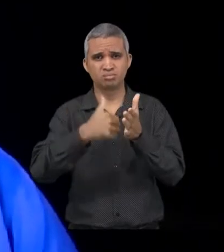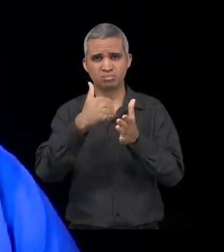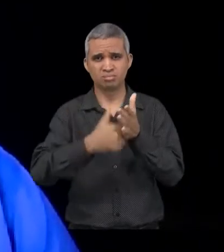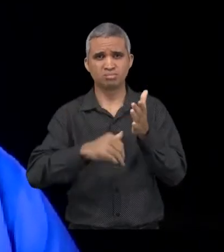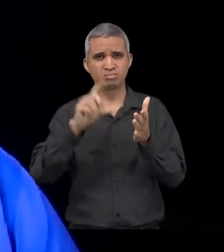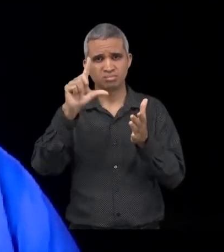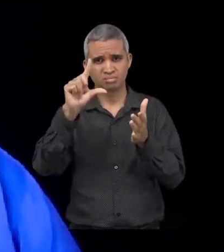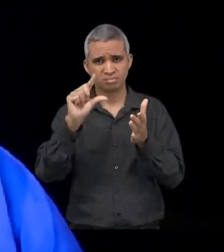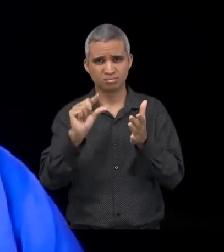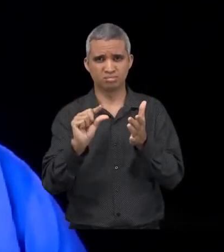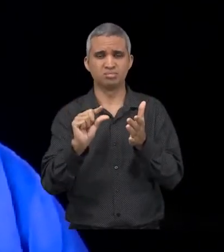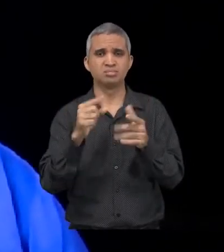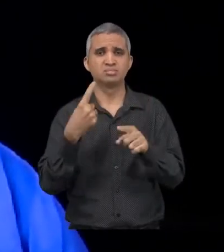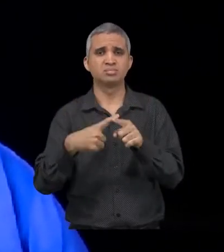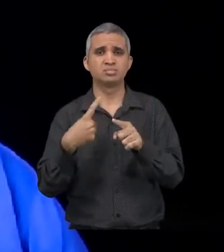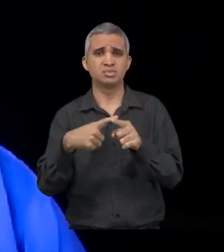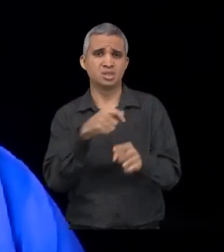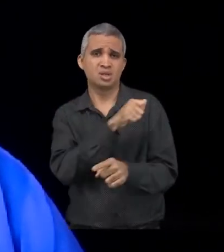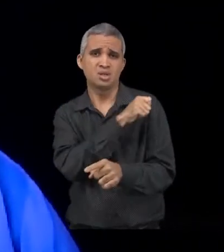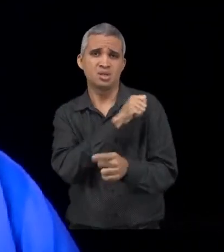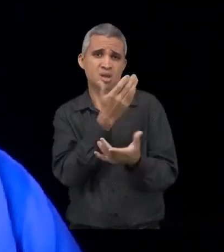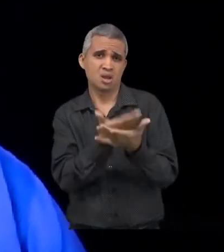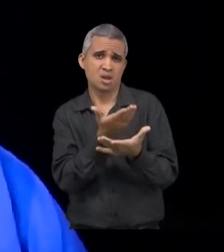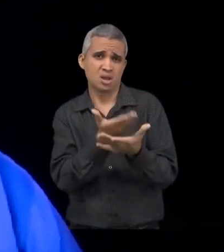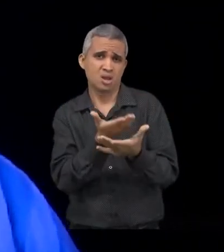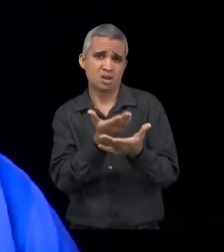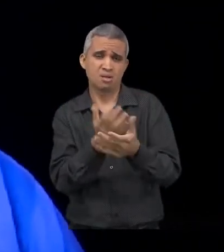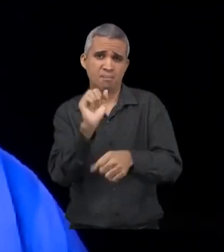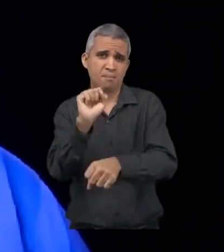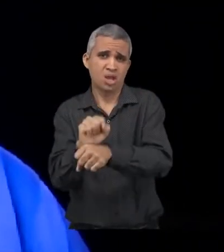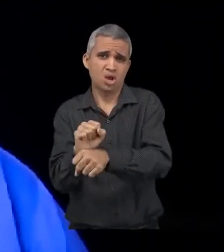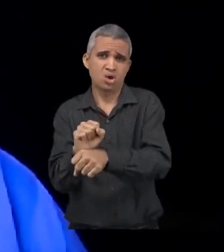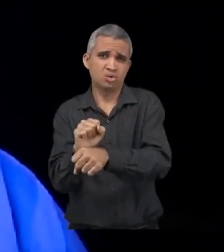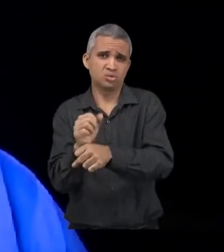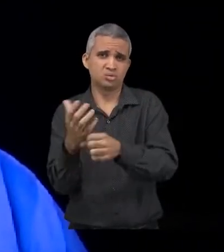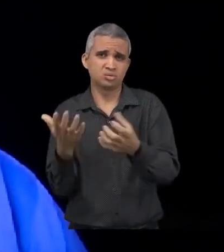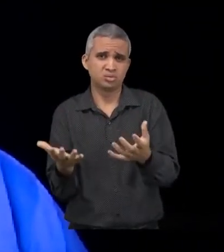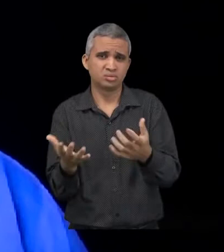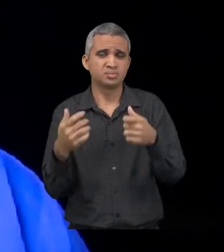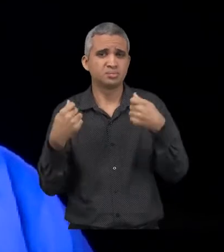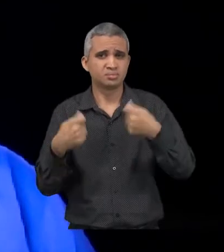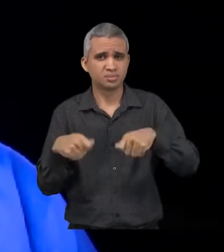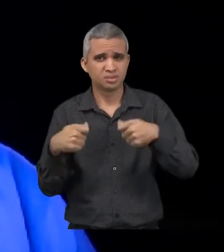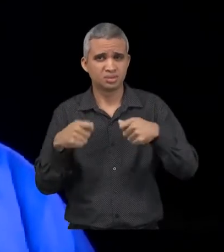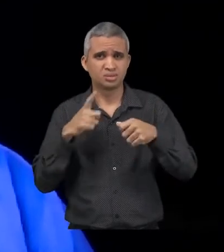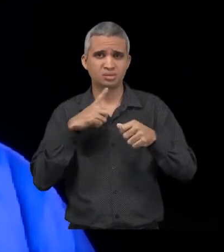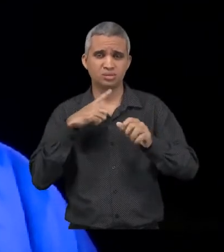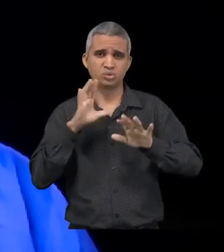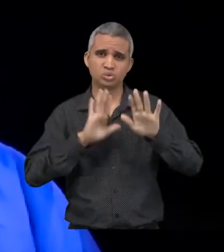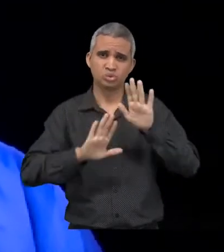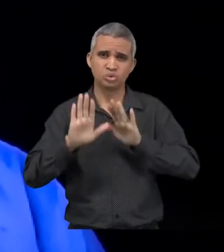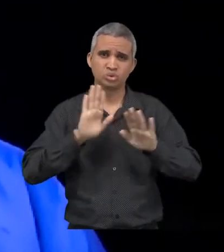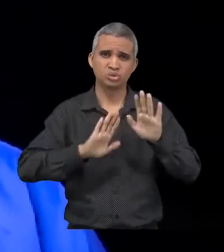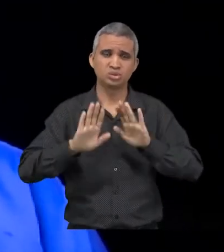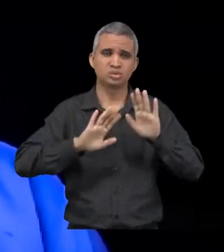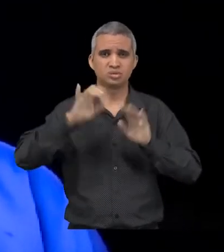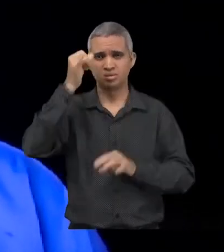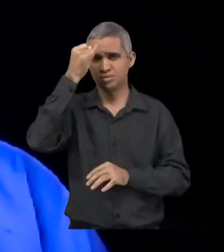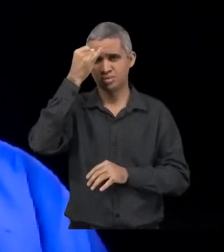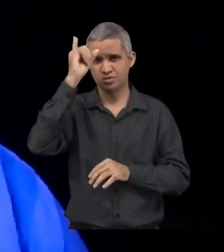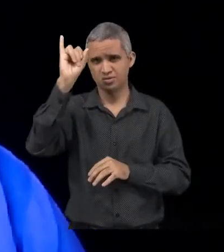das aulas estarem suspensas, mas com os devidos cuidados para que não provoque nenhum tipo de